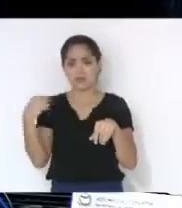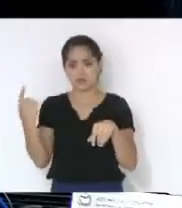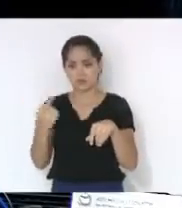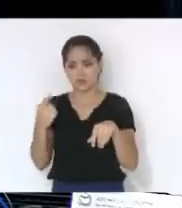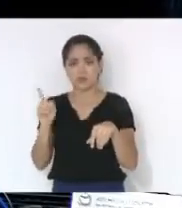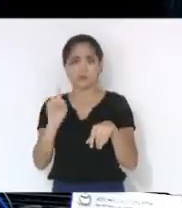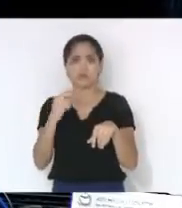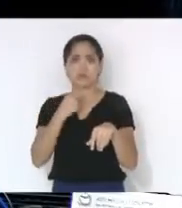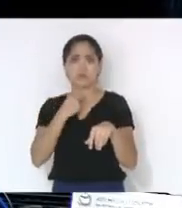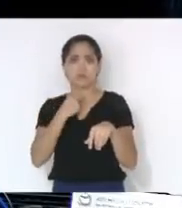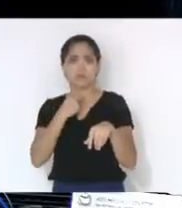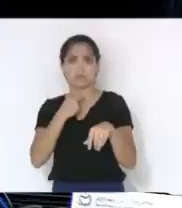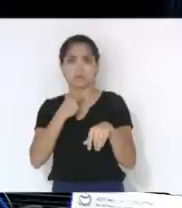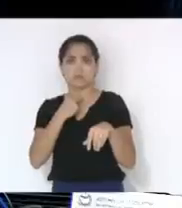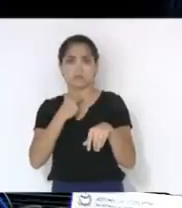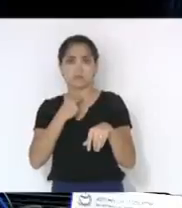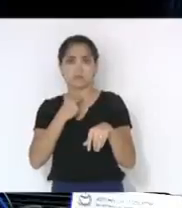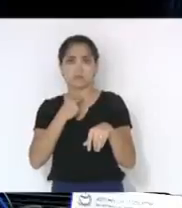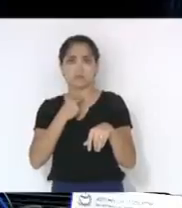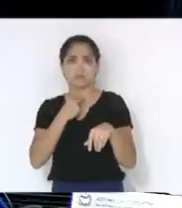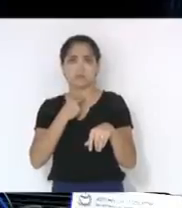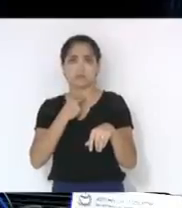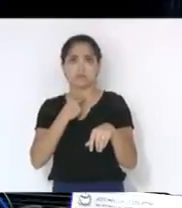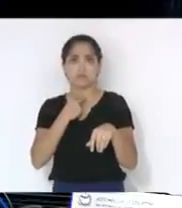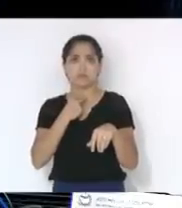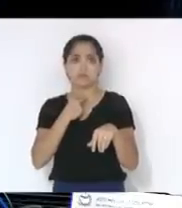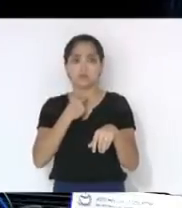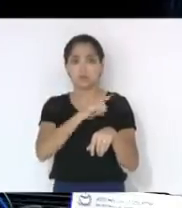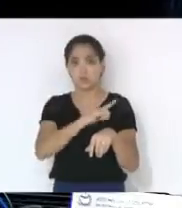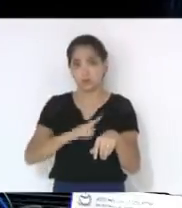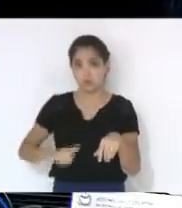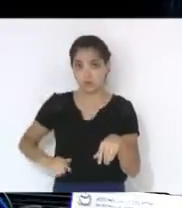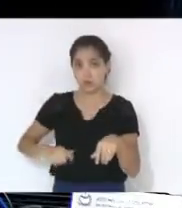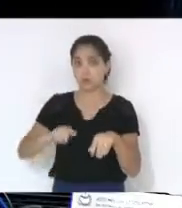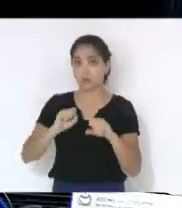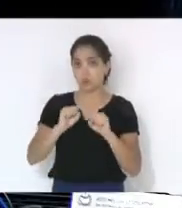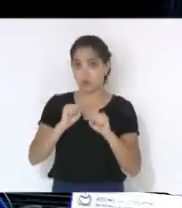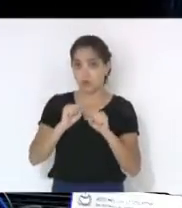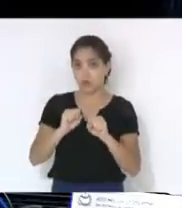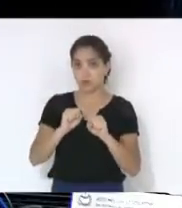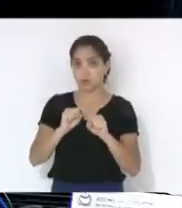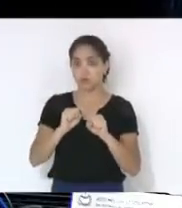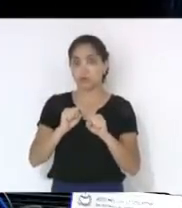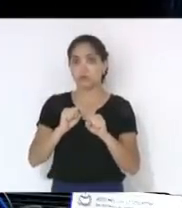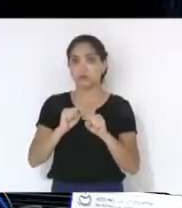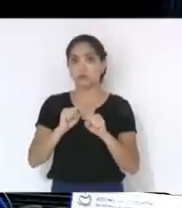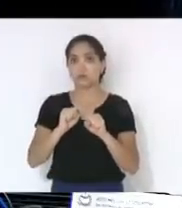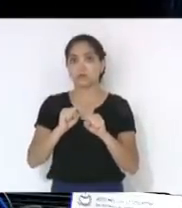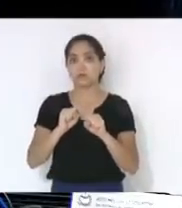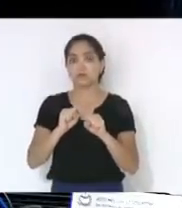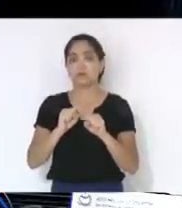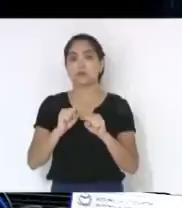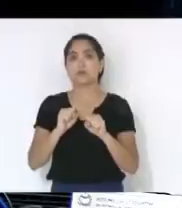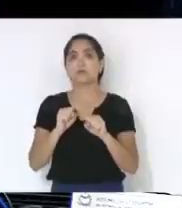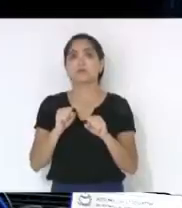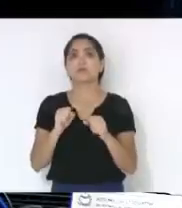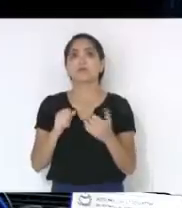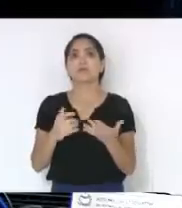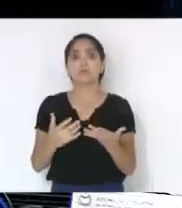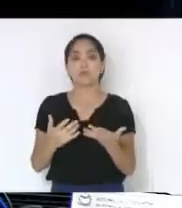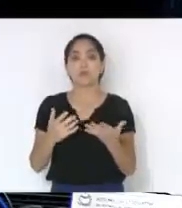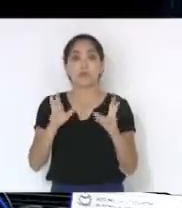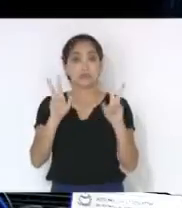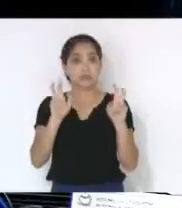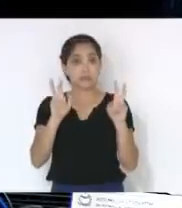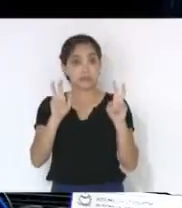estamos tirando a prerrogativa do governador de escolher. Aliás, deputado Coruja, essa questão